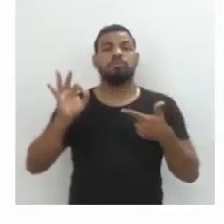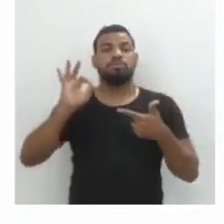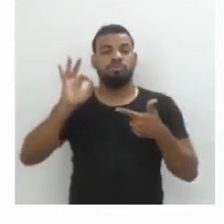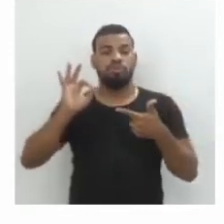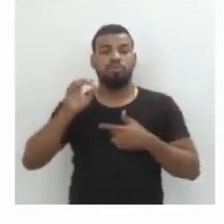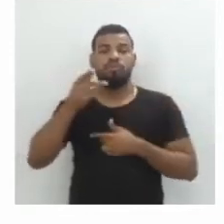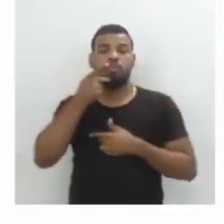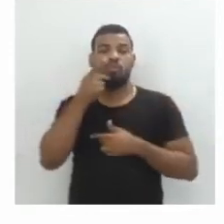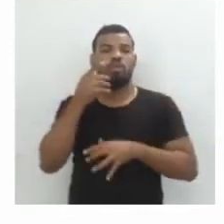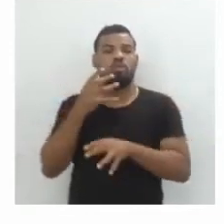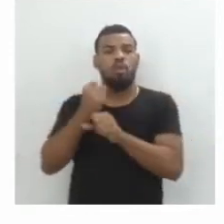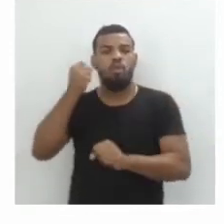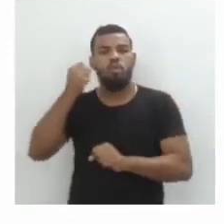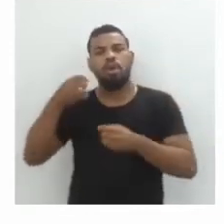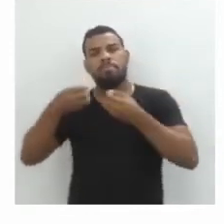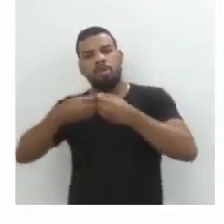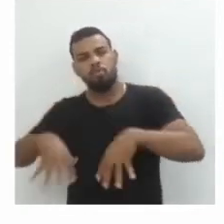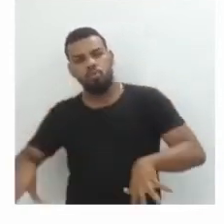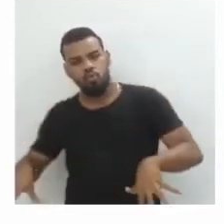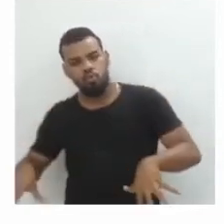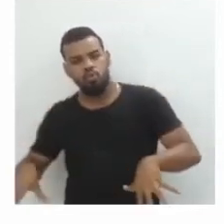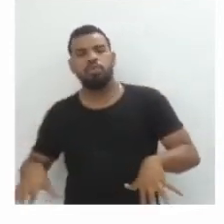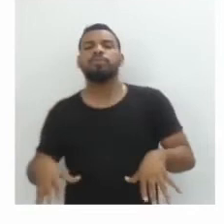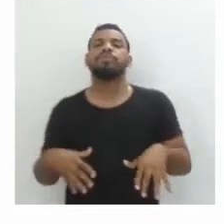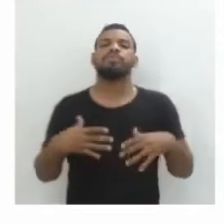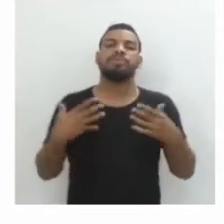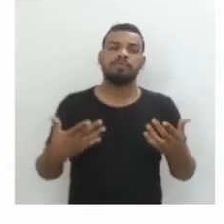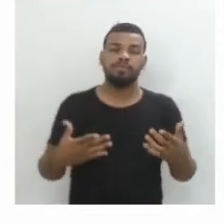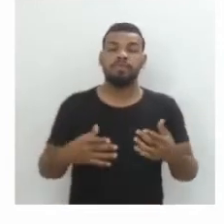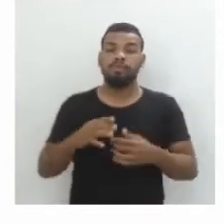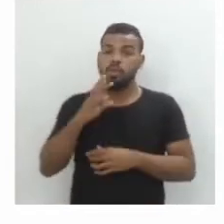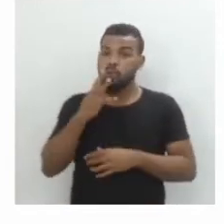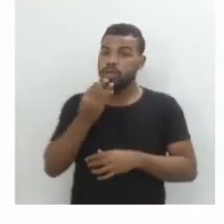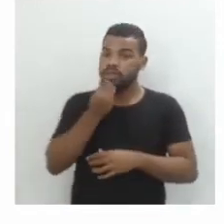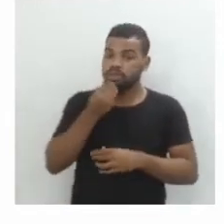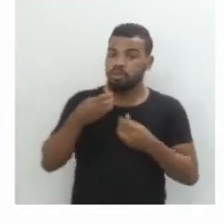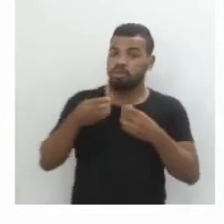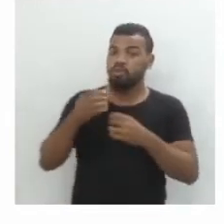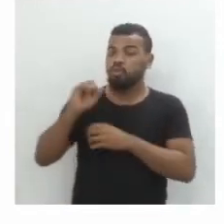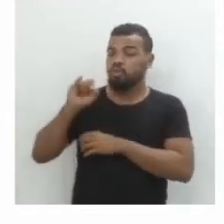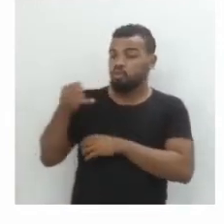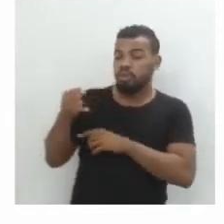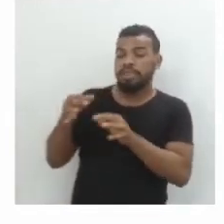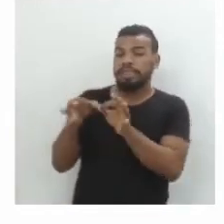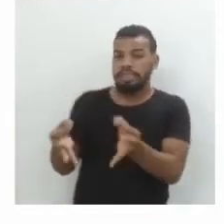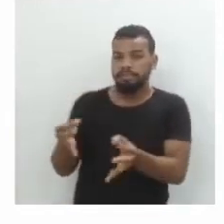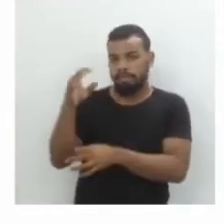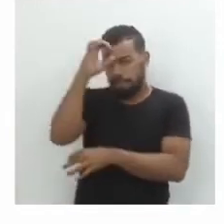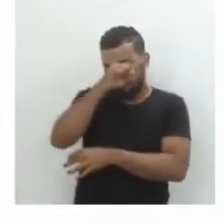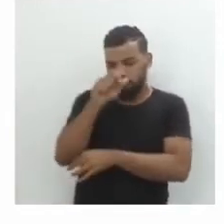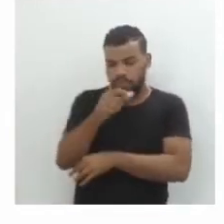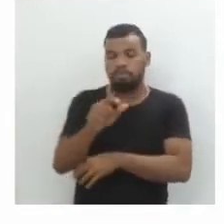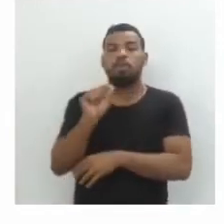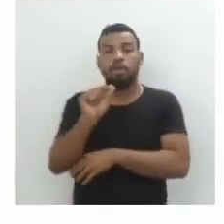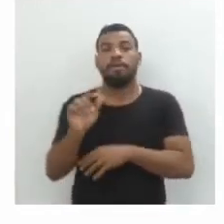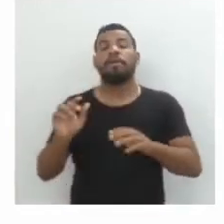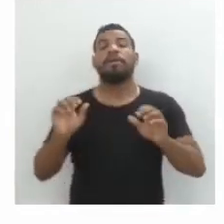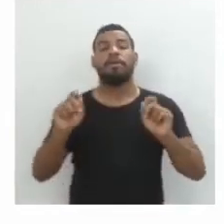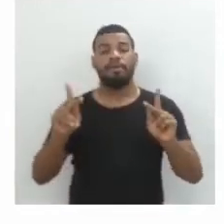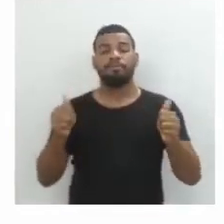falou sobre lucro, prejuízo, introduziu o conhecimento sobre juros simples e hoje a gente vai dar